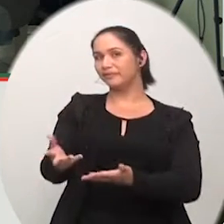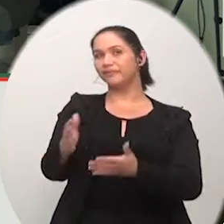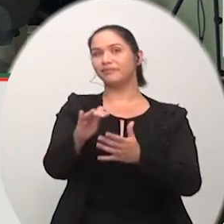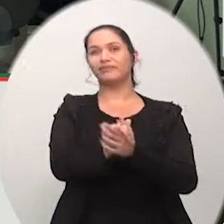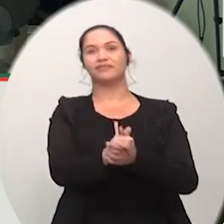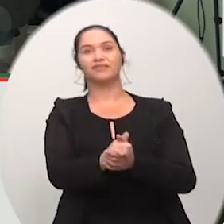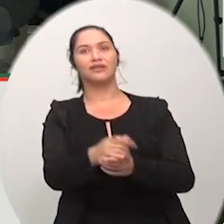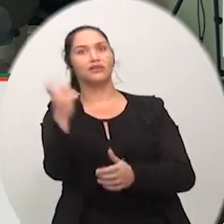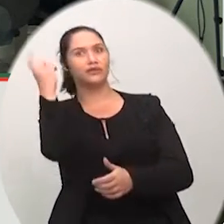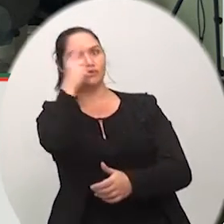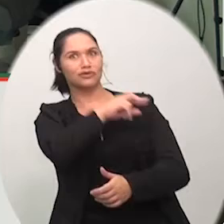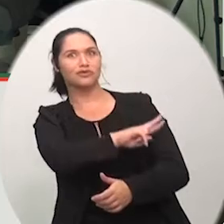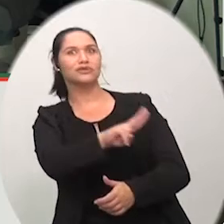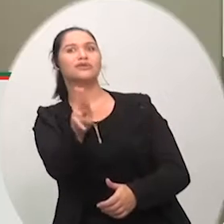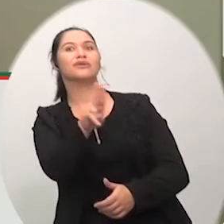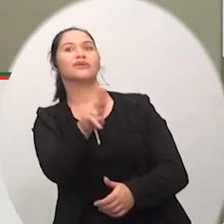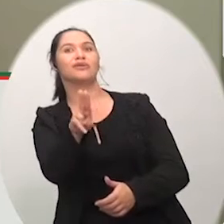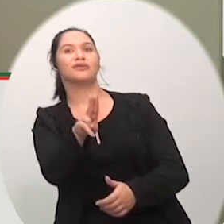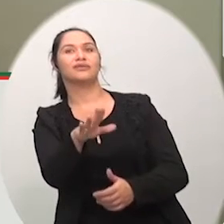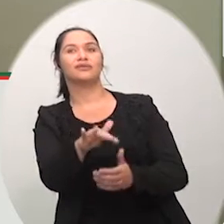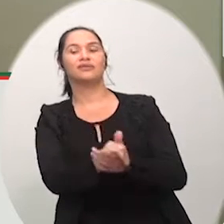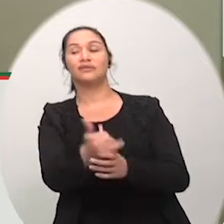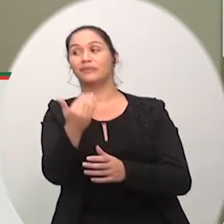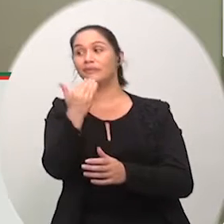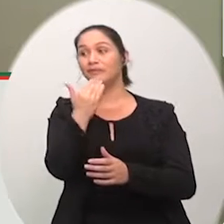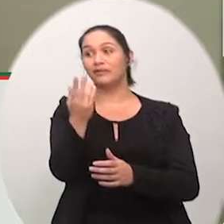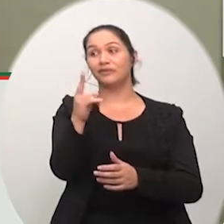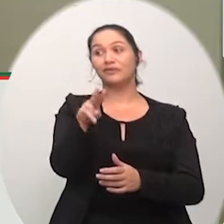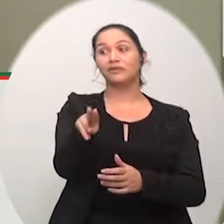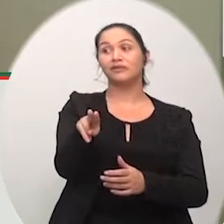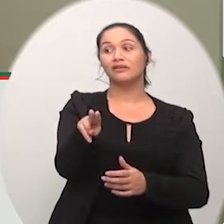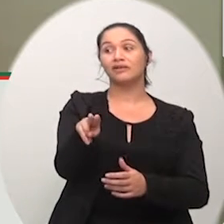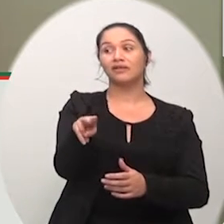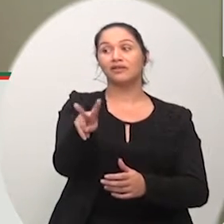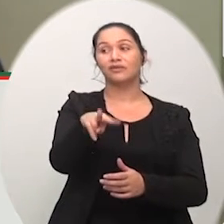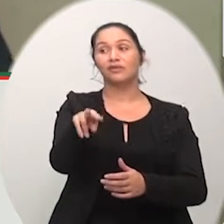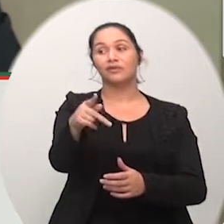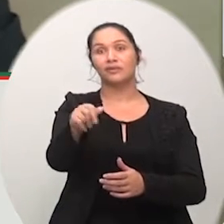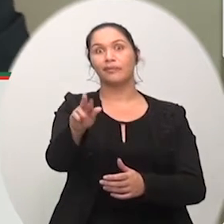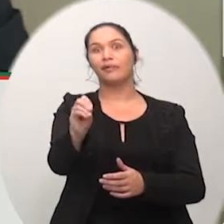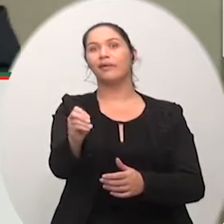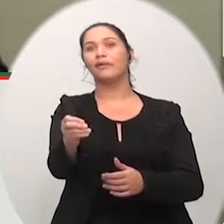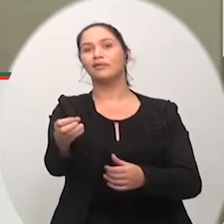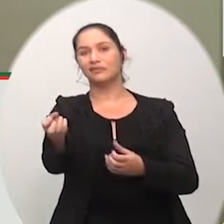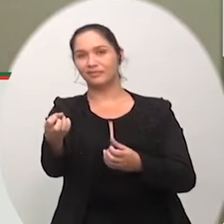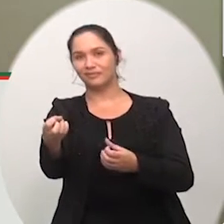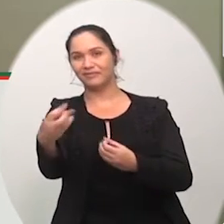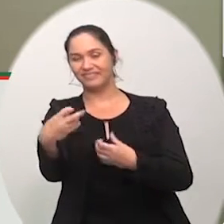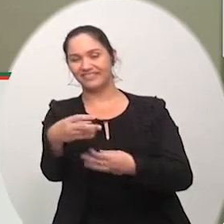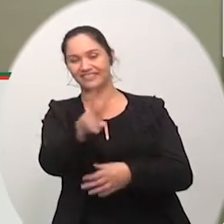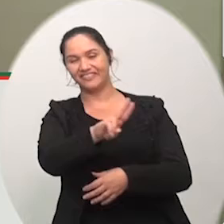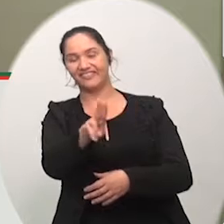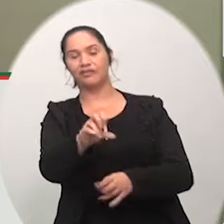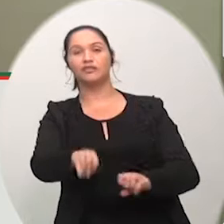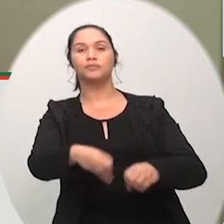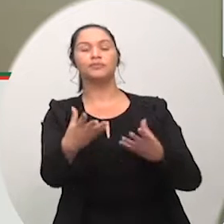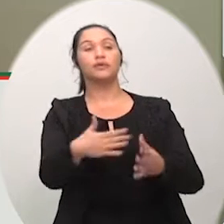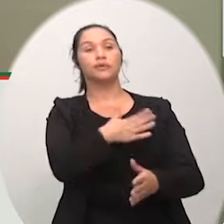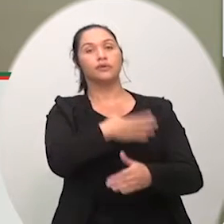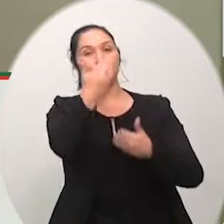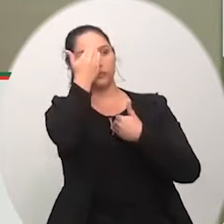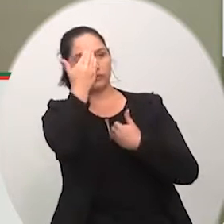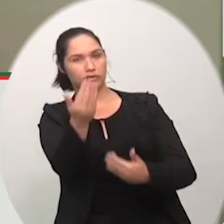difícil por isso que eu pentei para a ajuda dos universitários aqui do Paulo Carrares sejam bem vindos bom primeiramente gostaria de agradecer